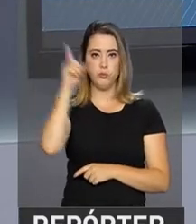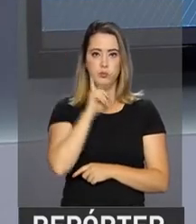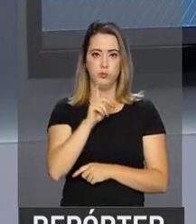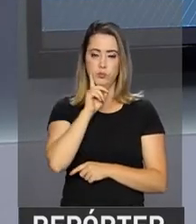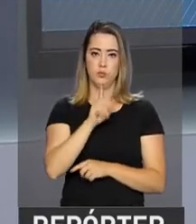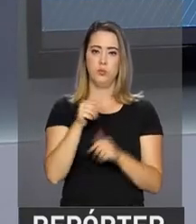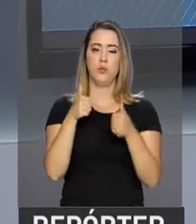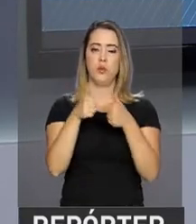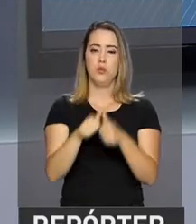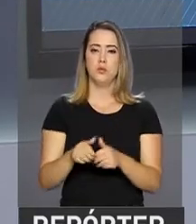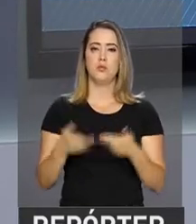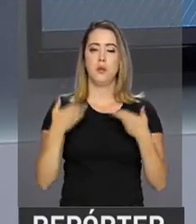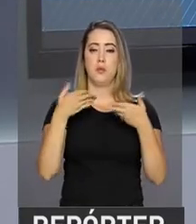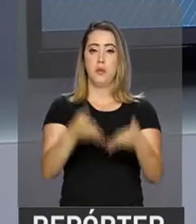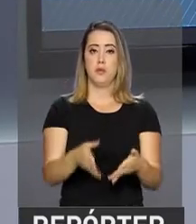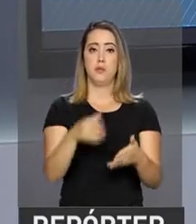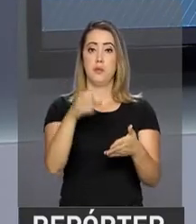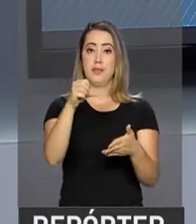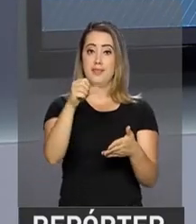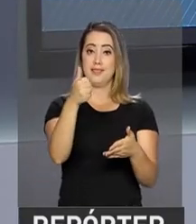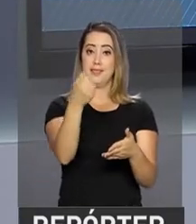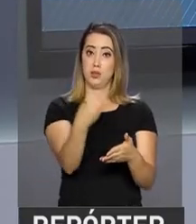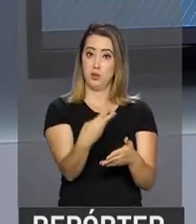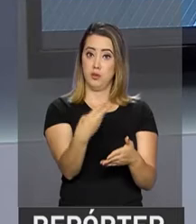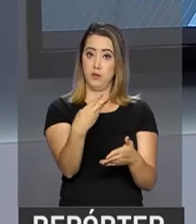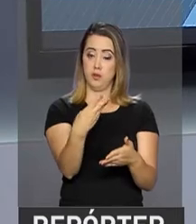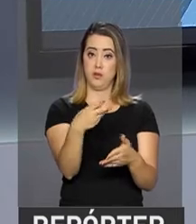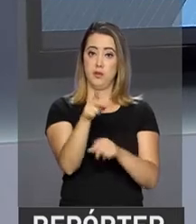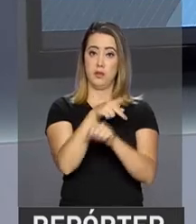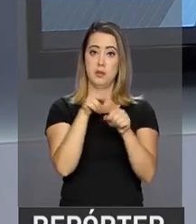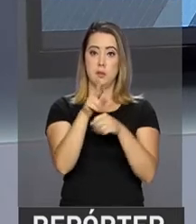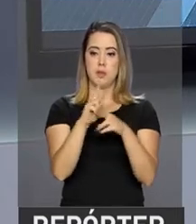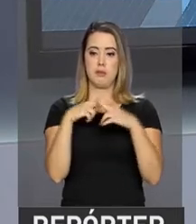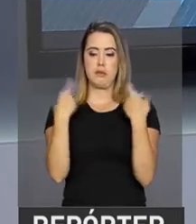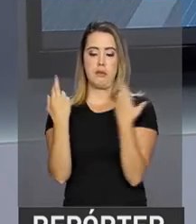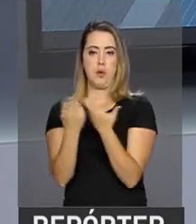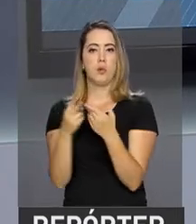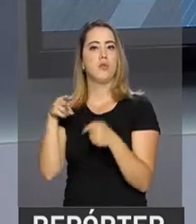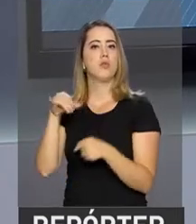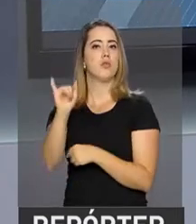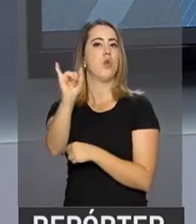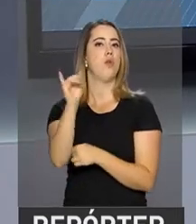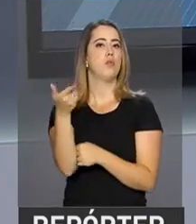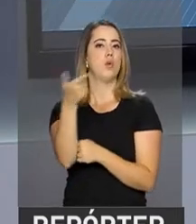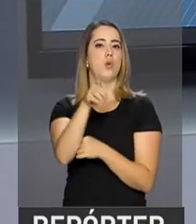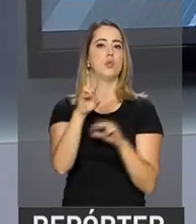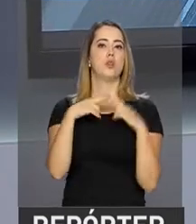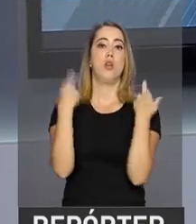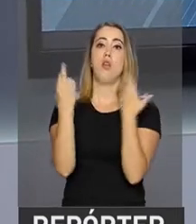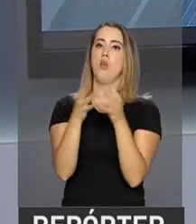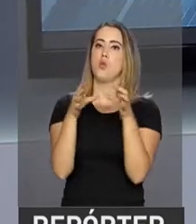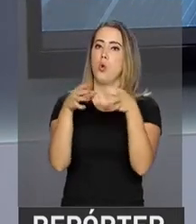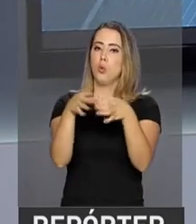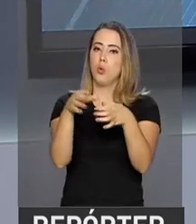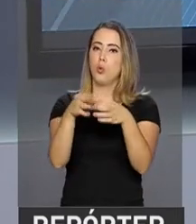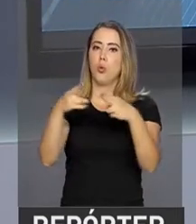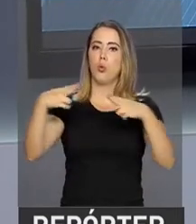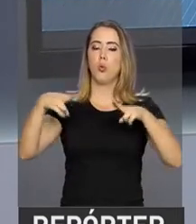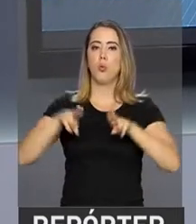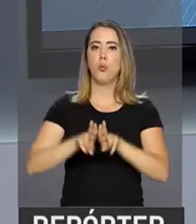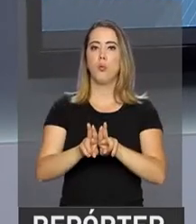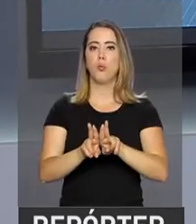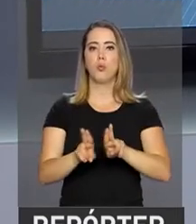onde representantes de 193 países estarão reunidos em Nova Iorque para mais uma Assembleia Geral da ONU, a